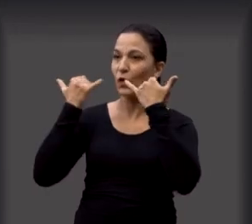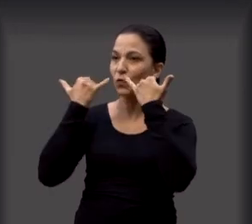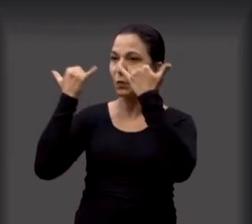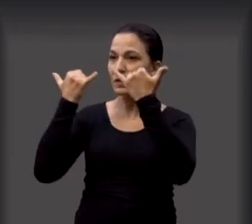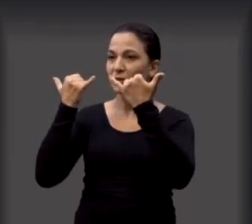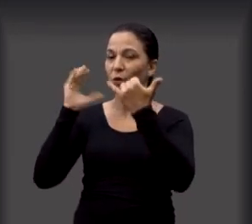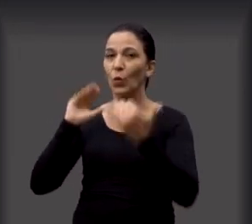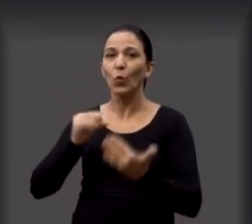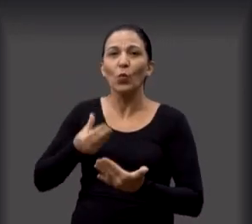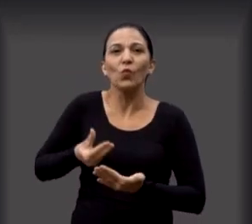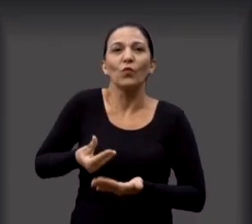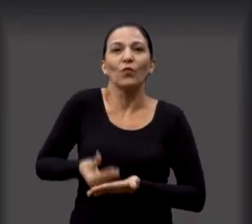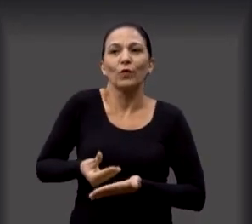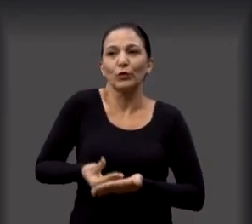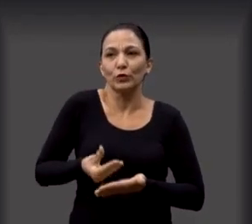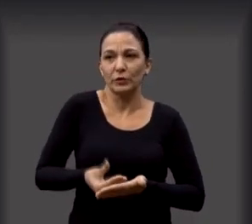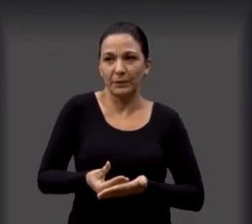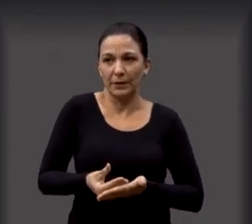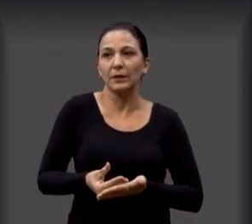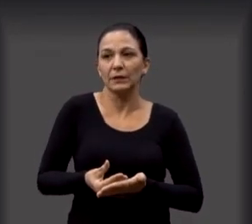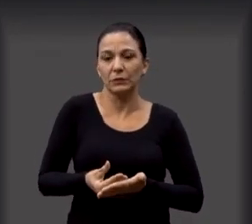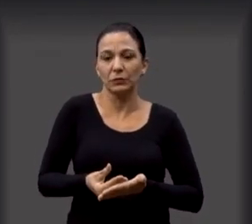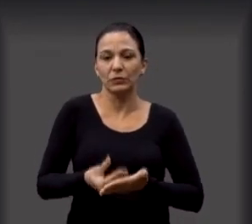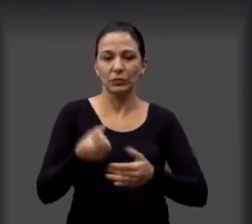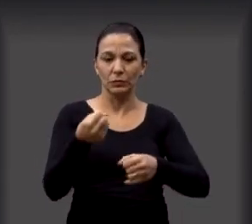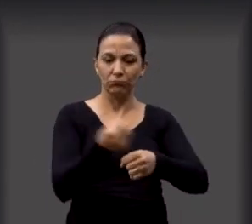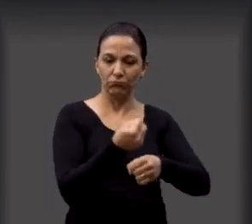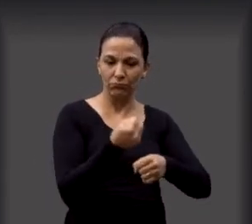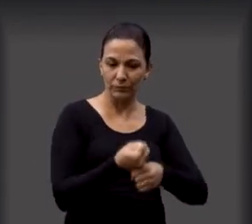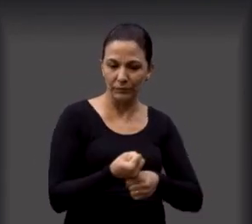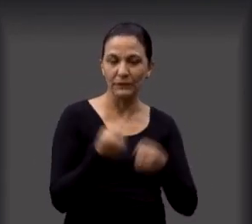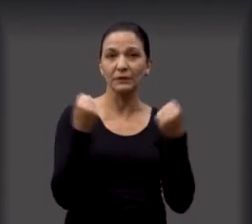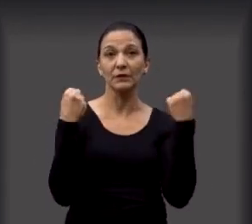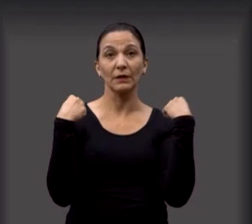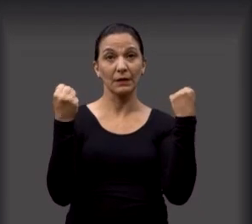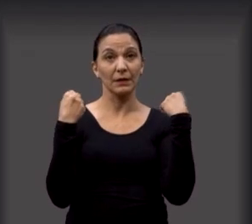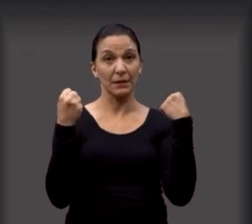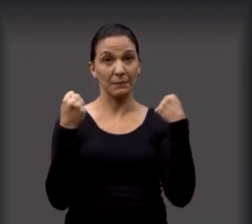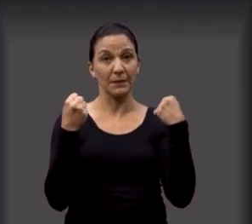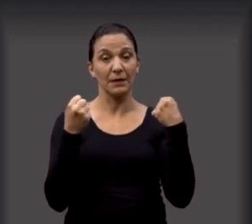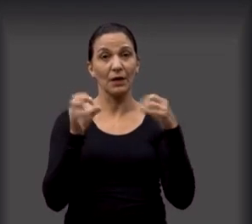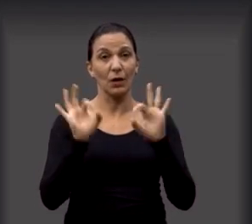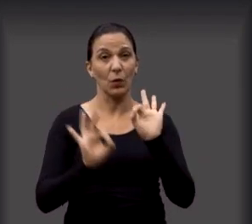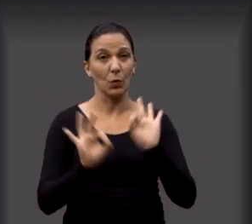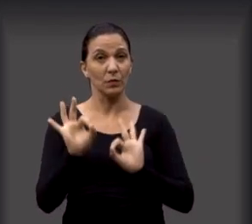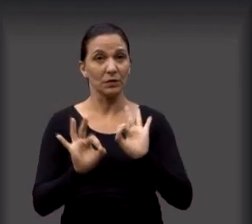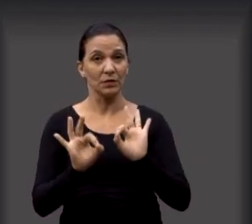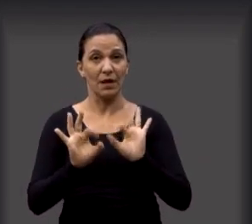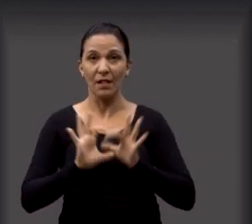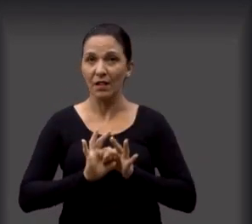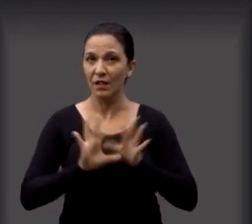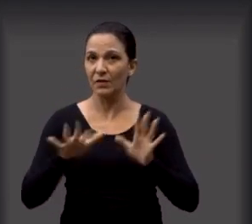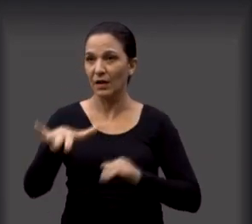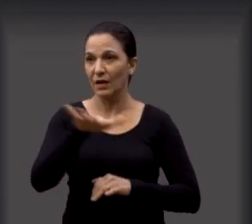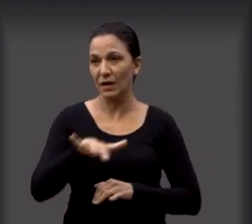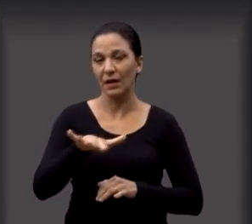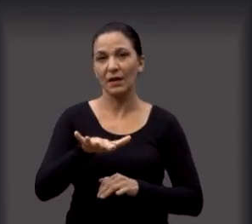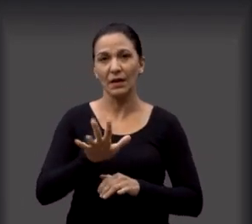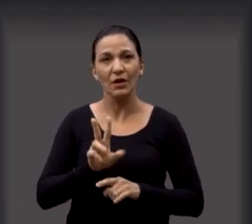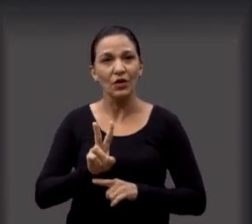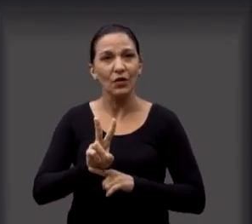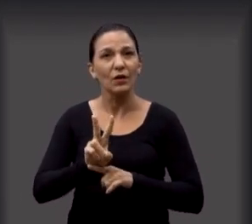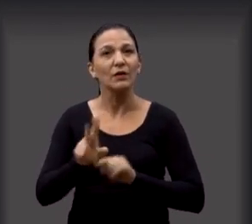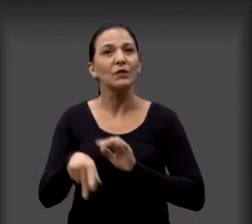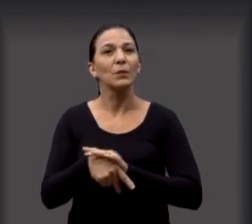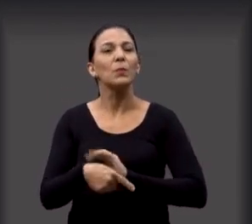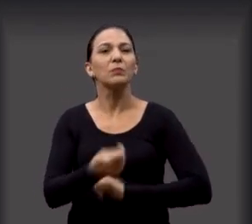de um investimento que foi encaminhado para fazer a academia ao ar livre desse local. E o asseio que eu quero mostrar para vocês,